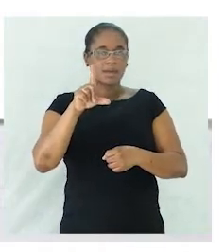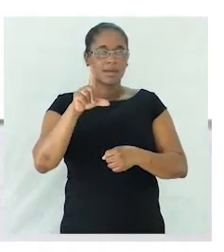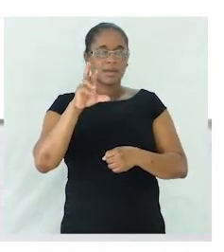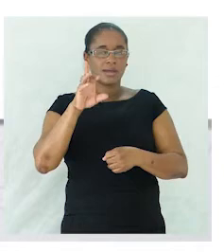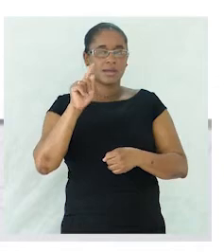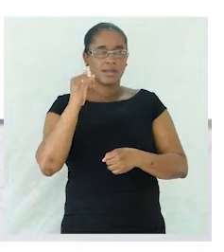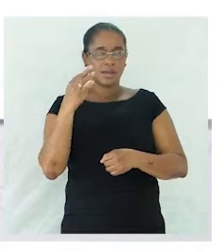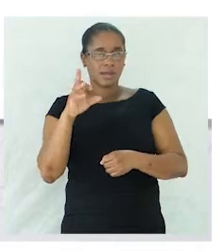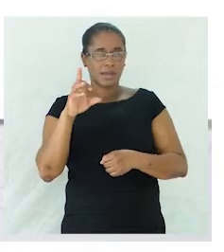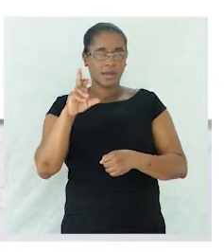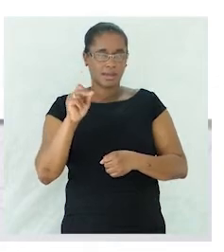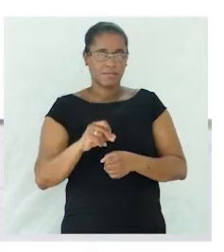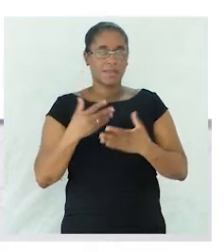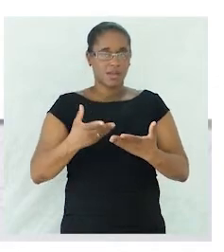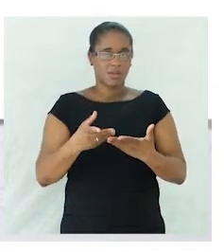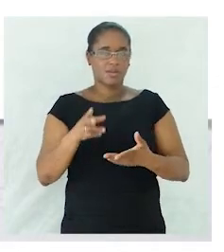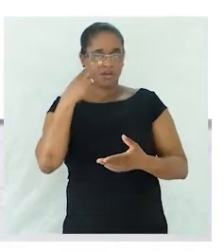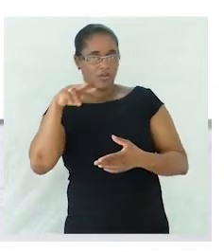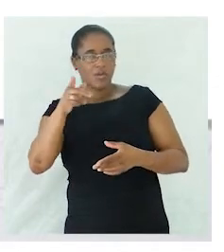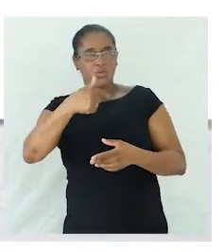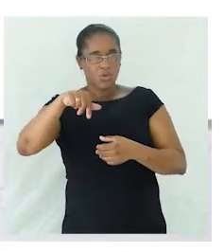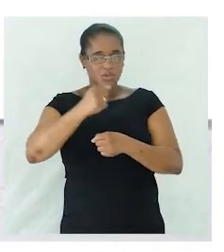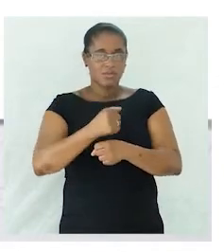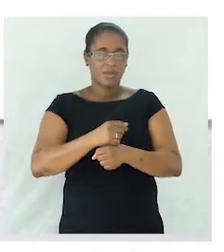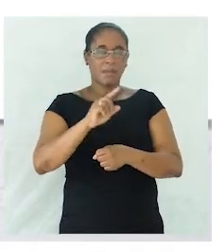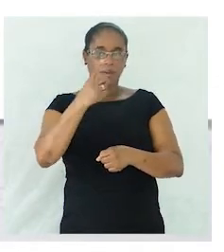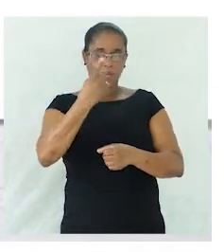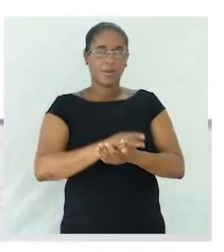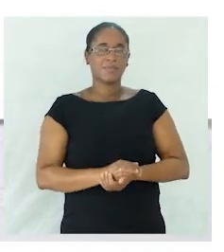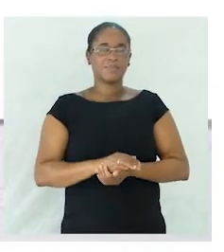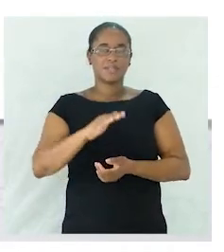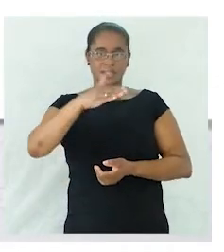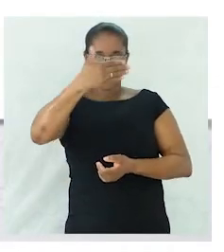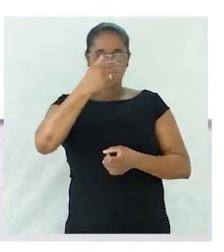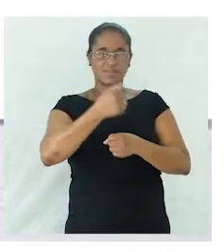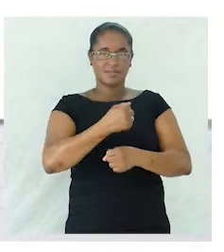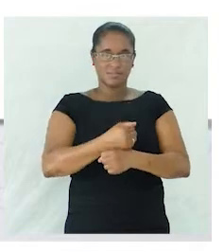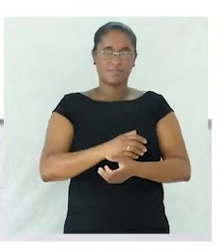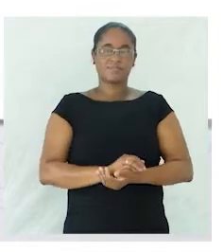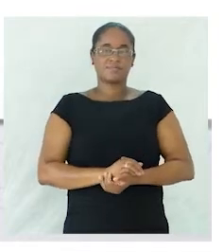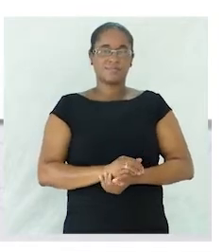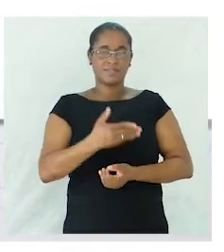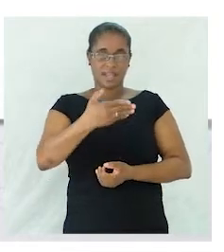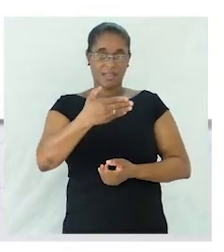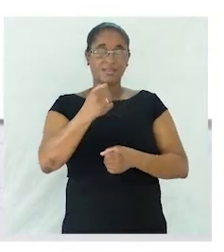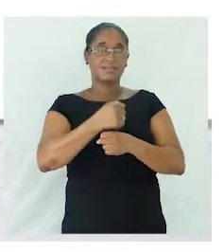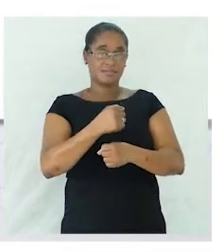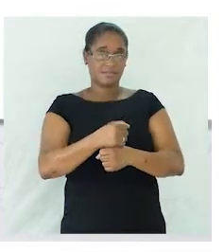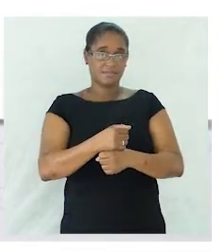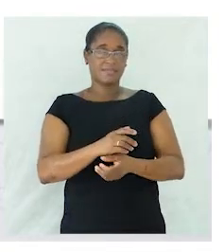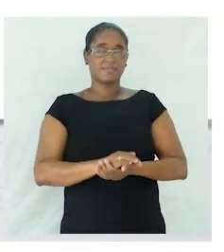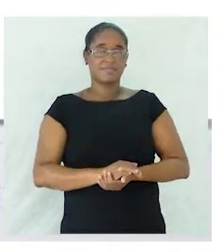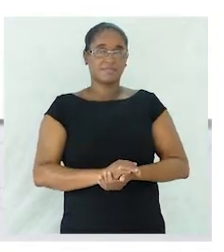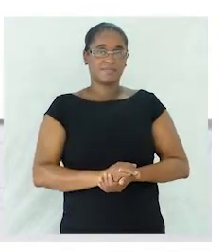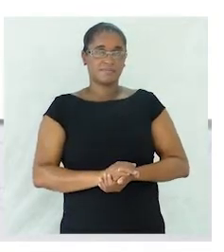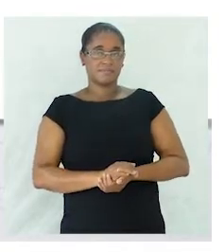exercícios então o primeiro o sétimo exercício é e o primeiro relacionado com os graus